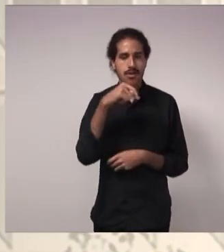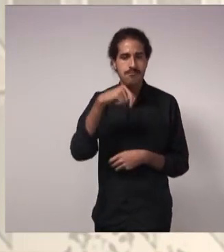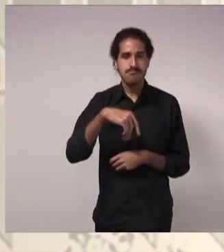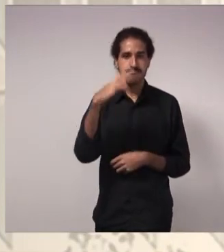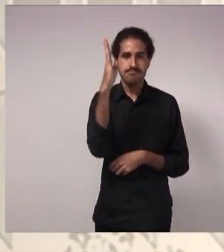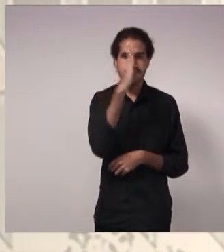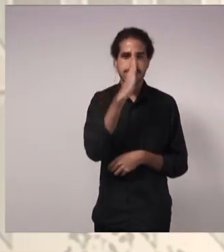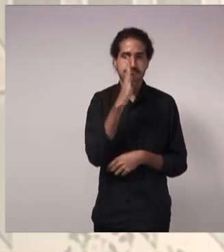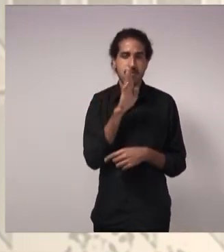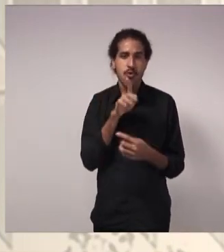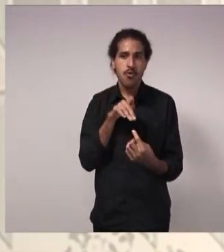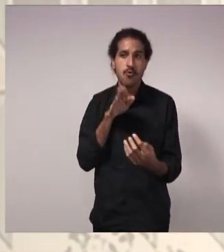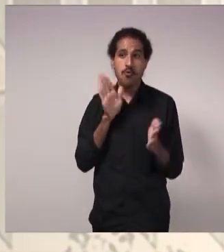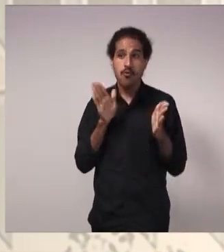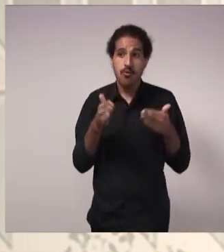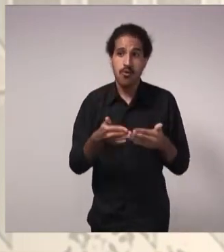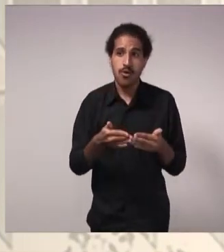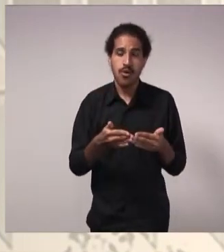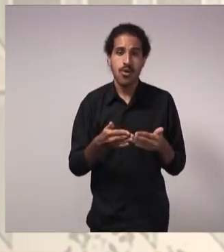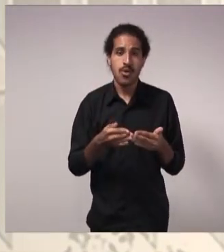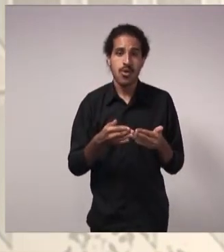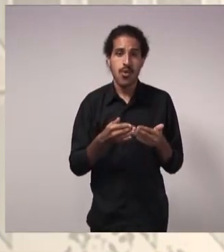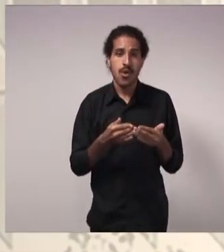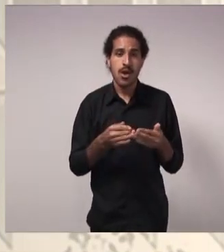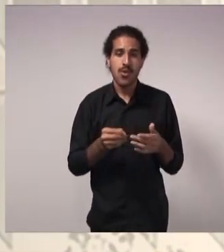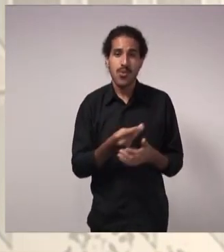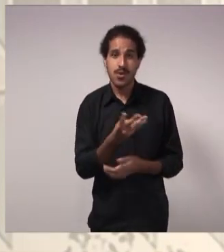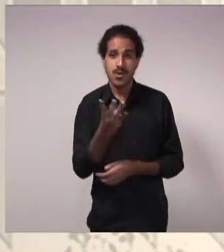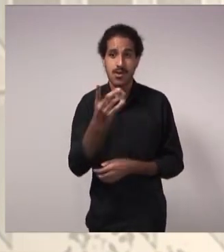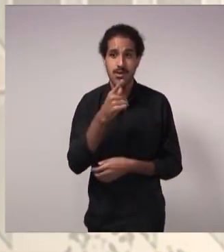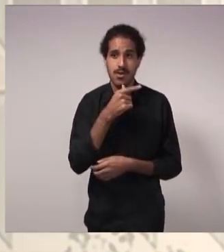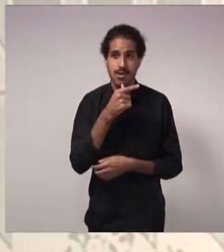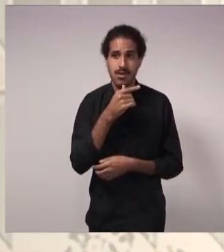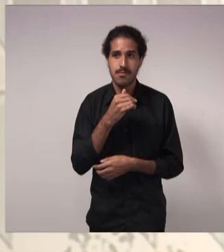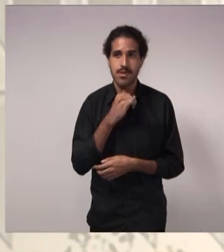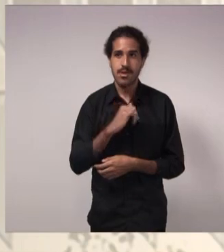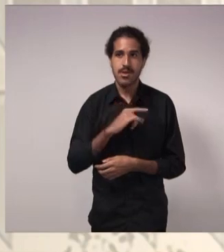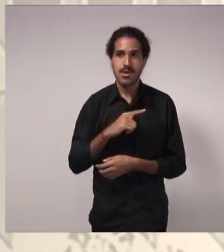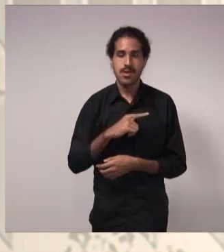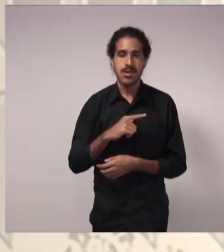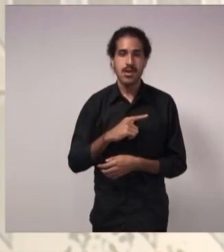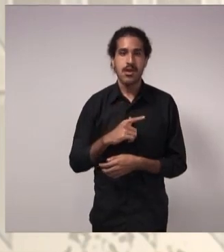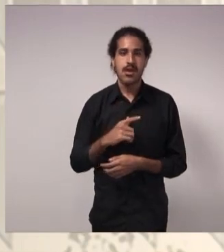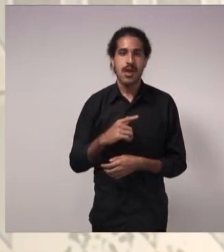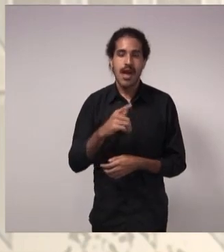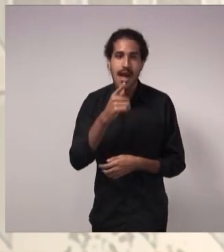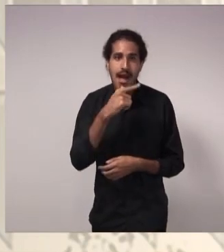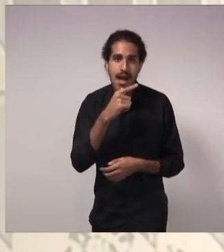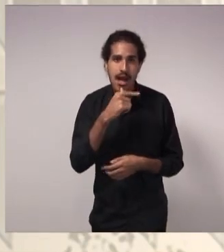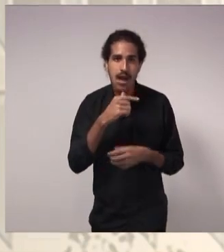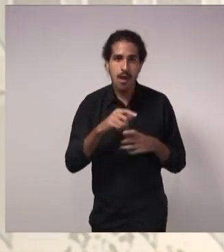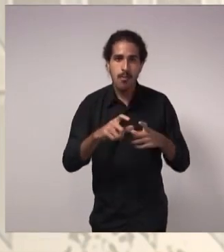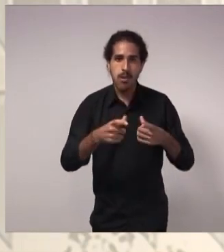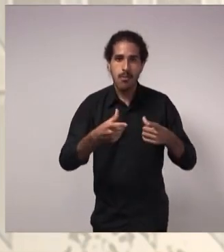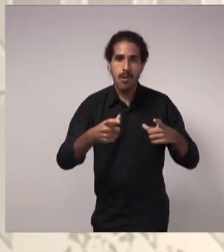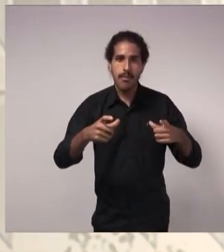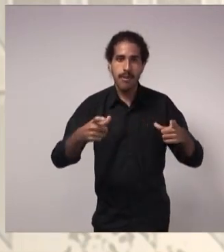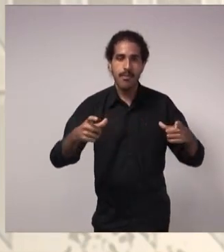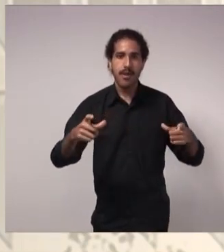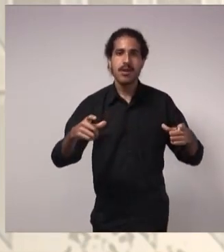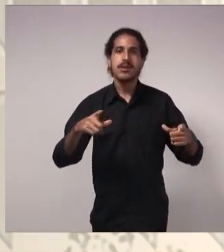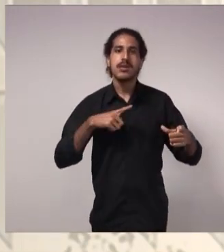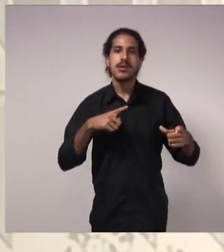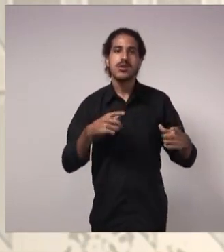focado na oferta. Então, na medida em que a água, demanda por água vai aumentando, novas fontes hídricas vão sendo